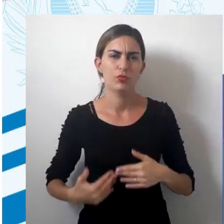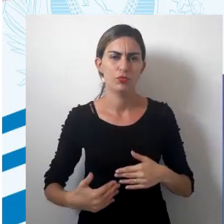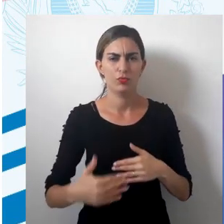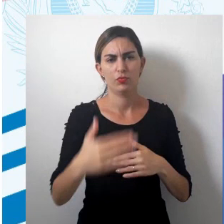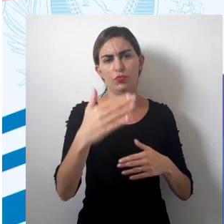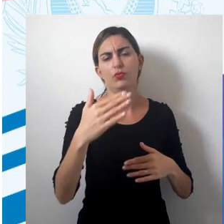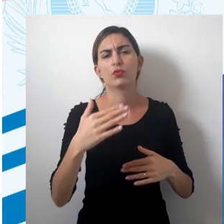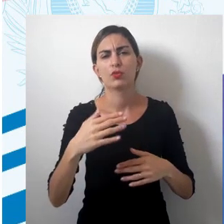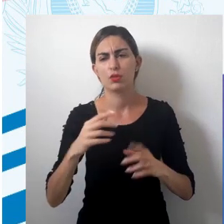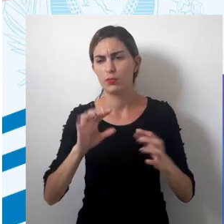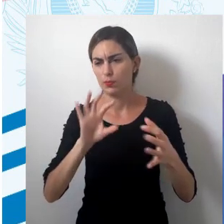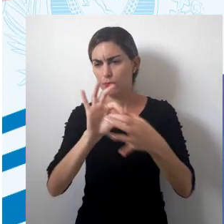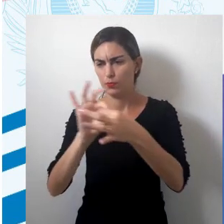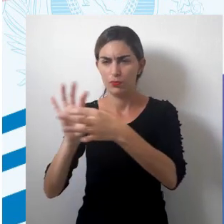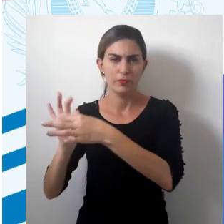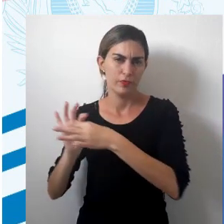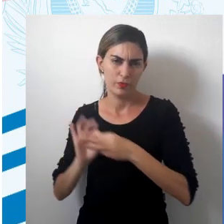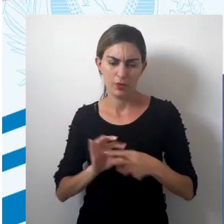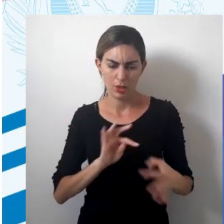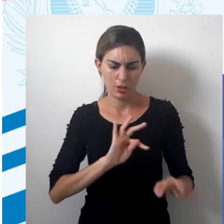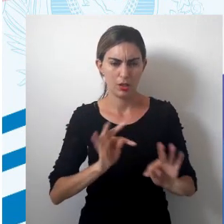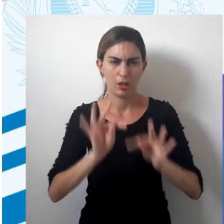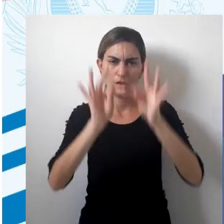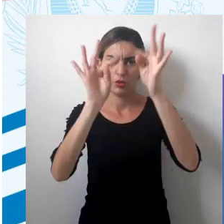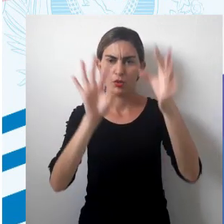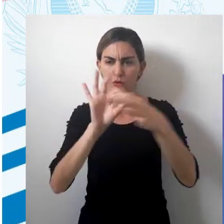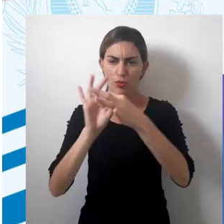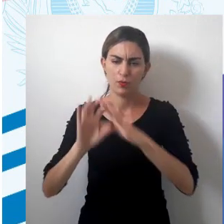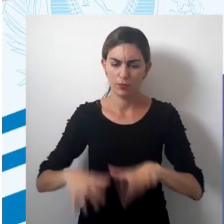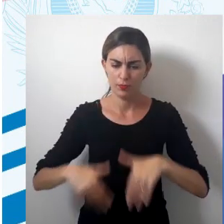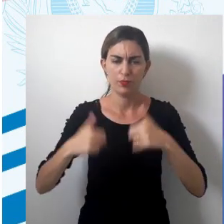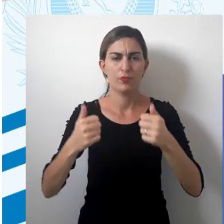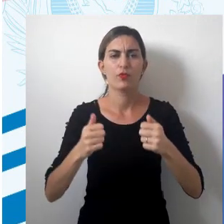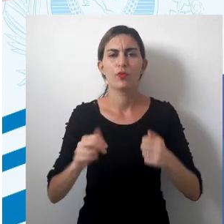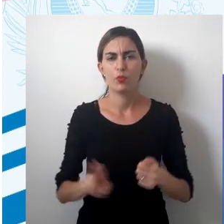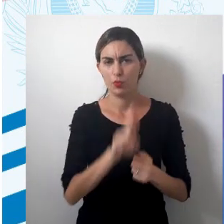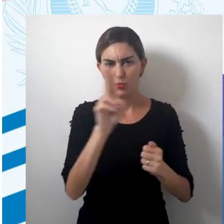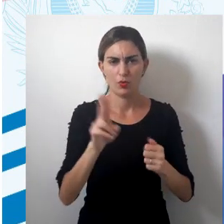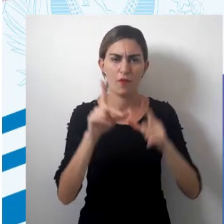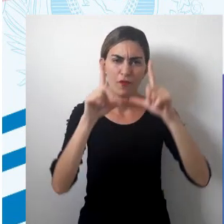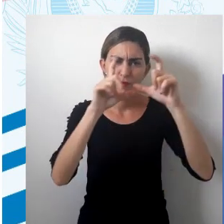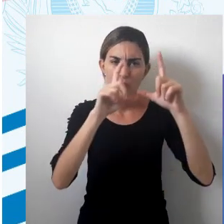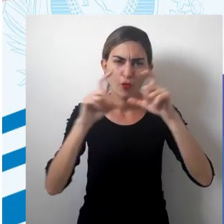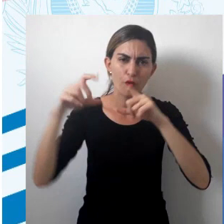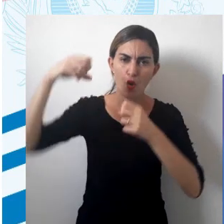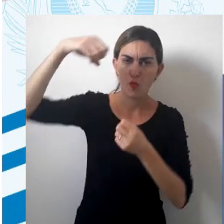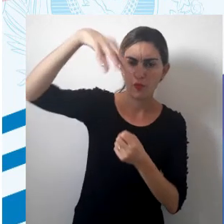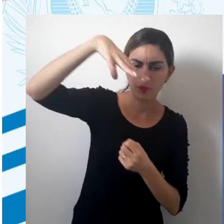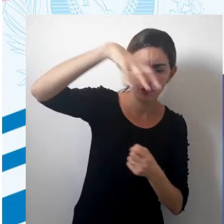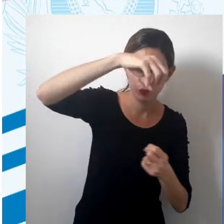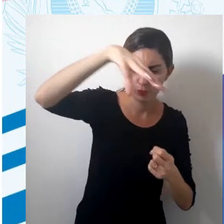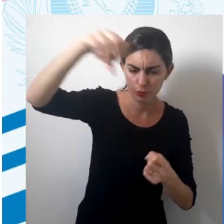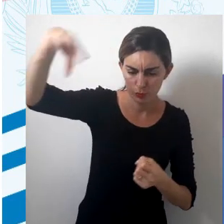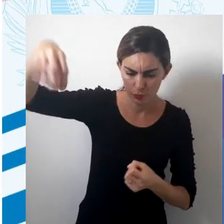se vinculando, né? Que foram sendo apropriadas, como fotografias aéreas e depois o desenvolvimento de